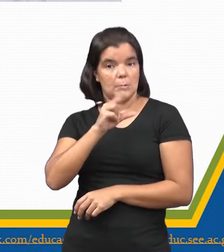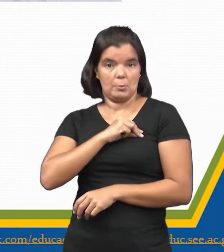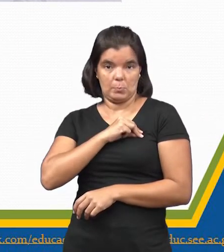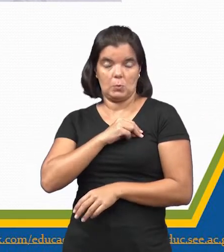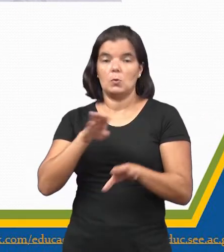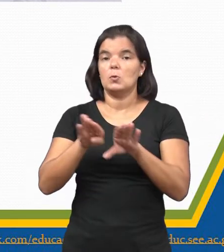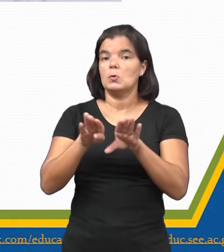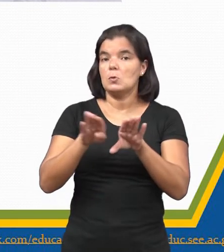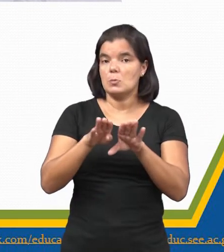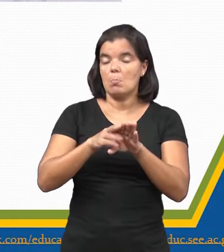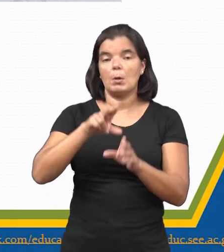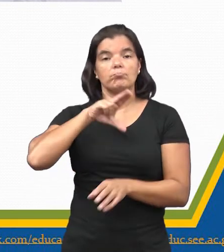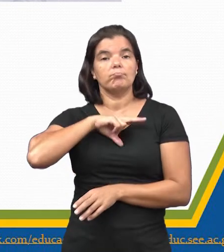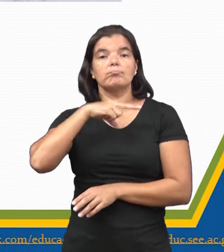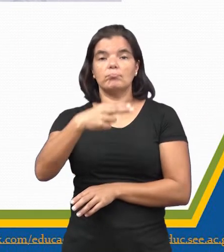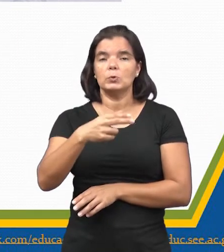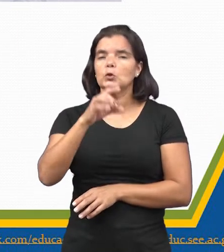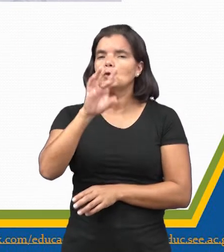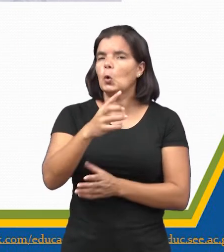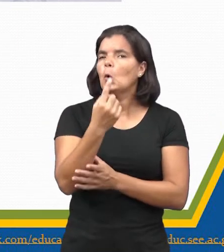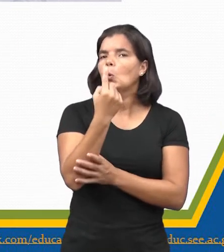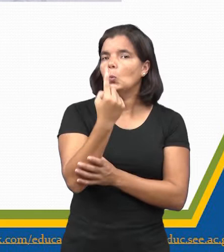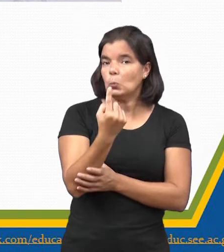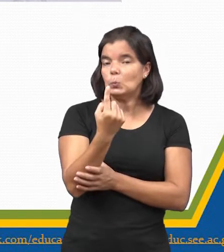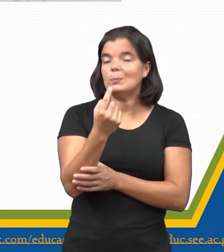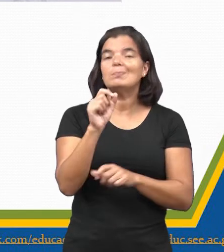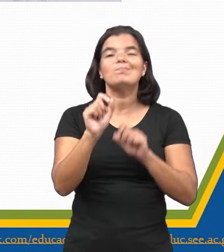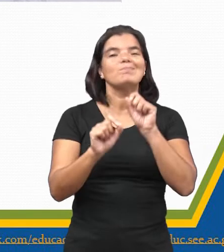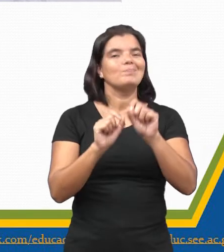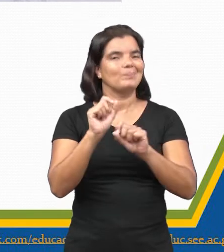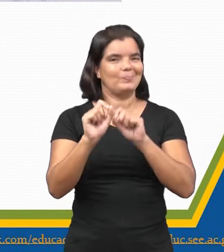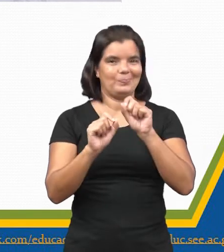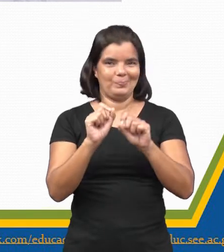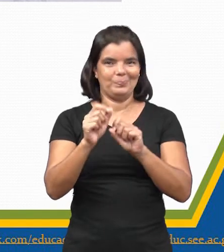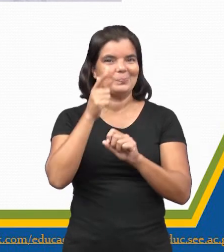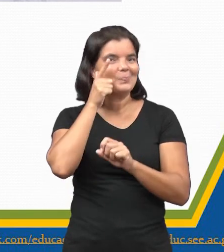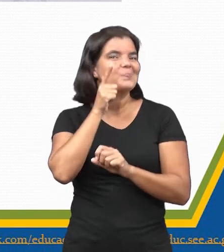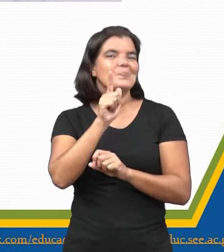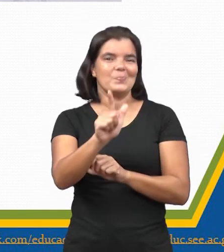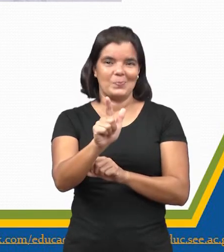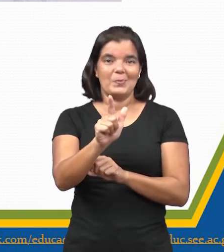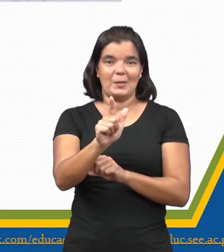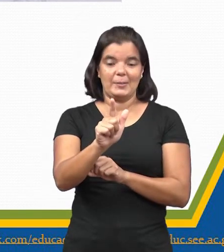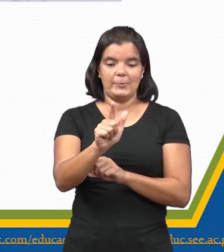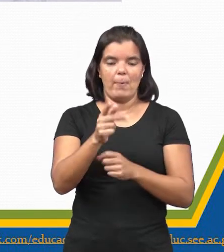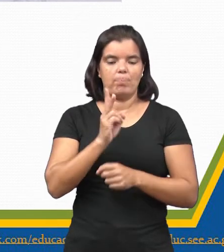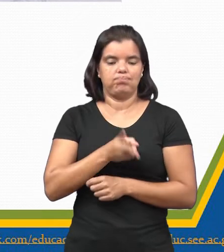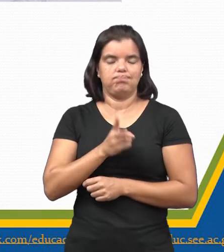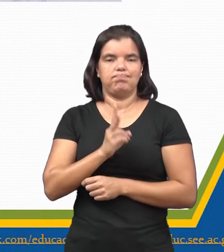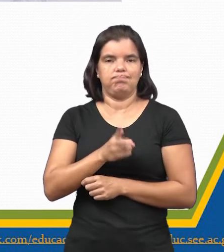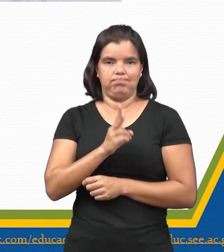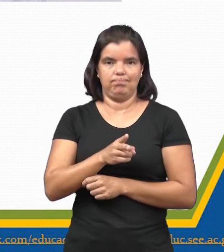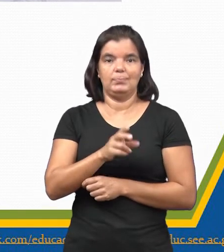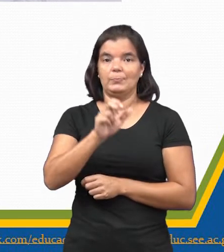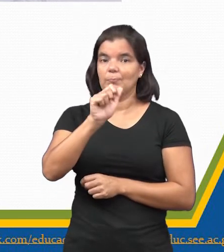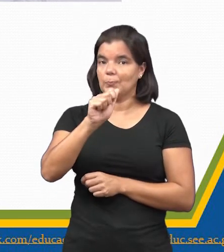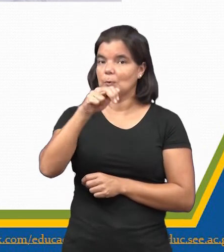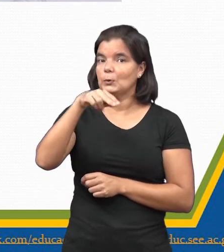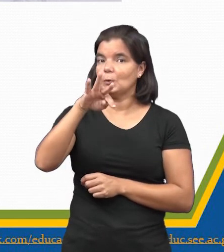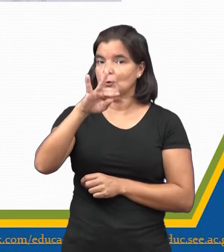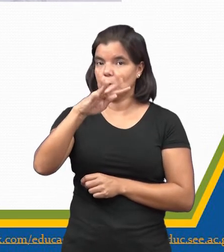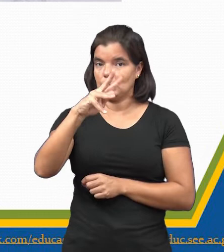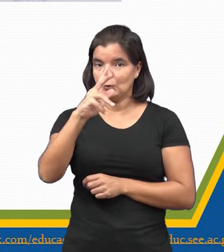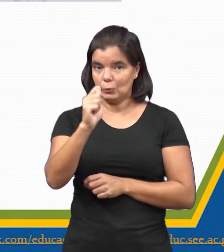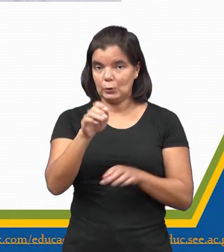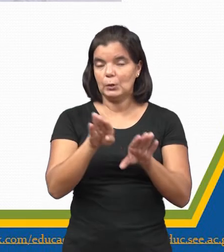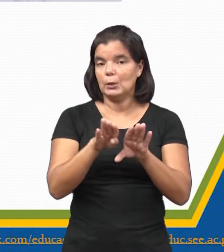tá? Só o único êxito que eles conseguiram foi a questão de se estabelecer, né? Nas antilhas e também nas